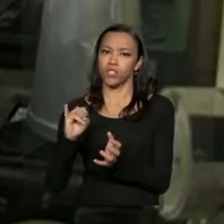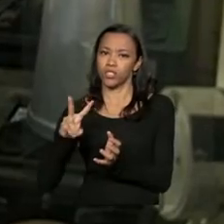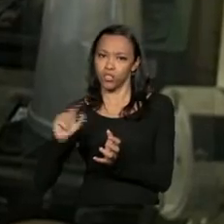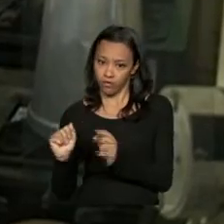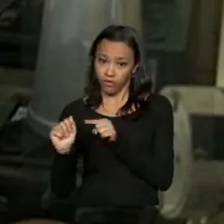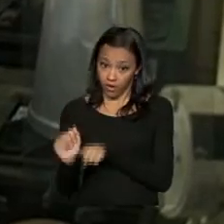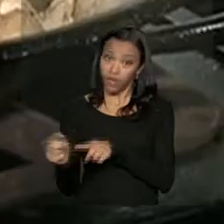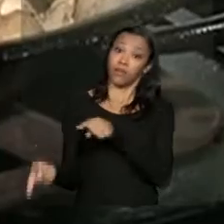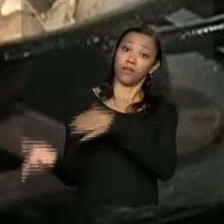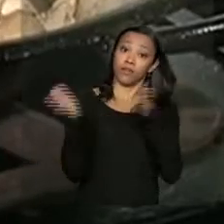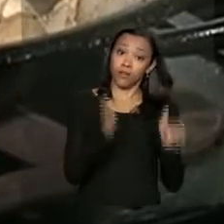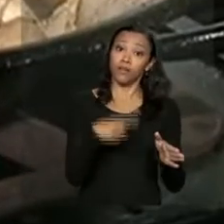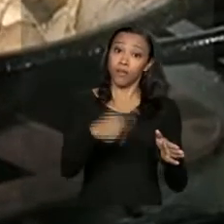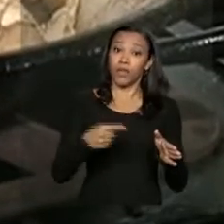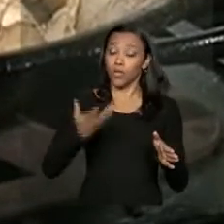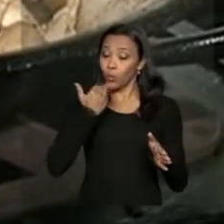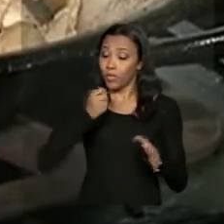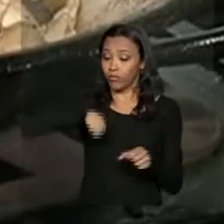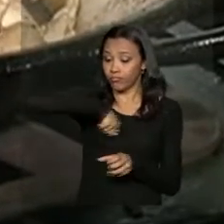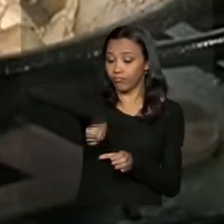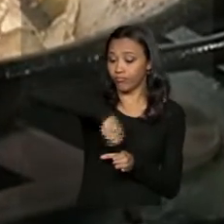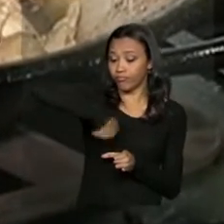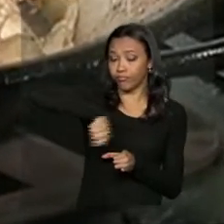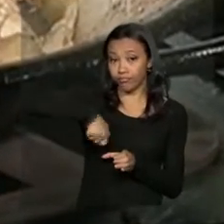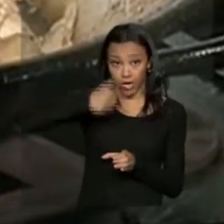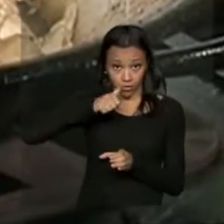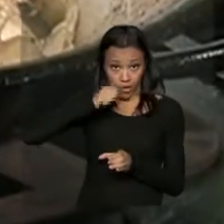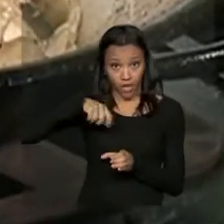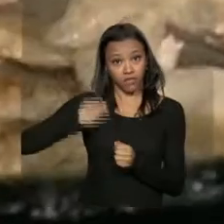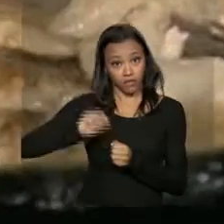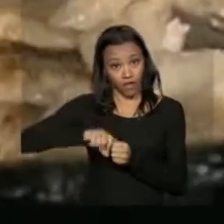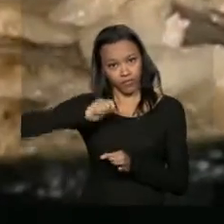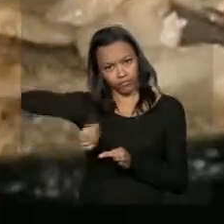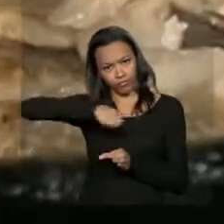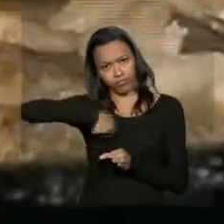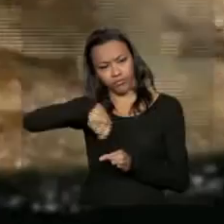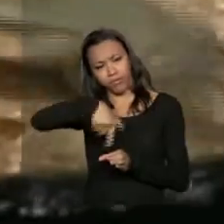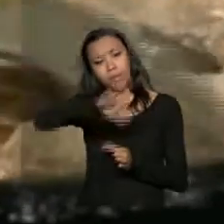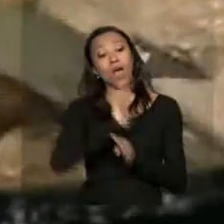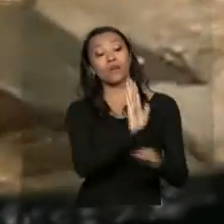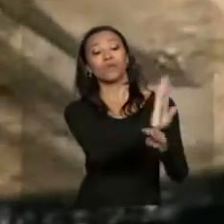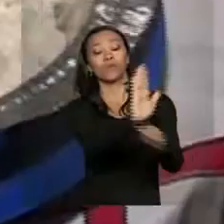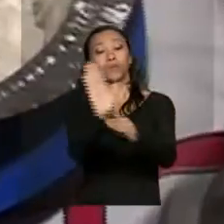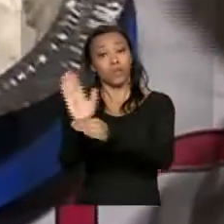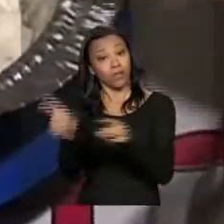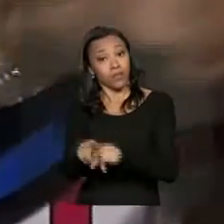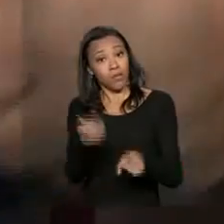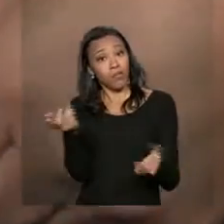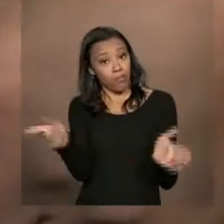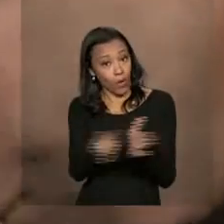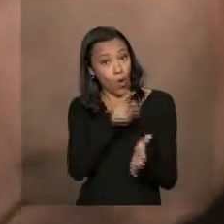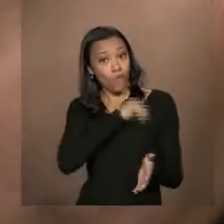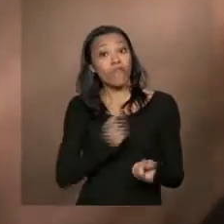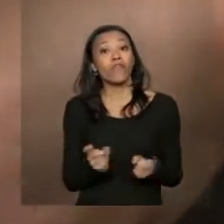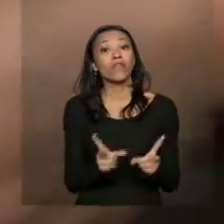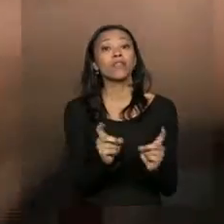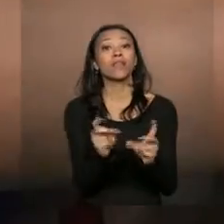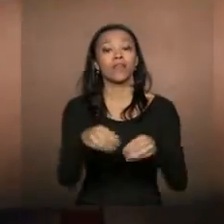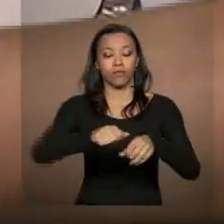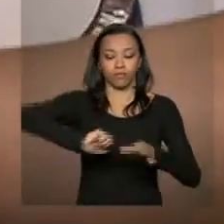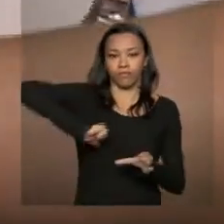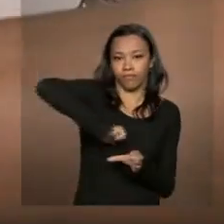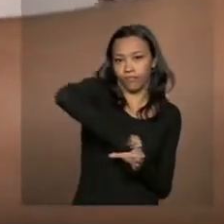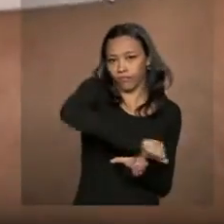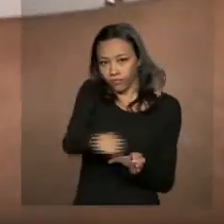gastronomia. As cozinheiras garantem o almoço dos operários e também a própria renda, vendendo marmitas para quem